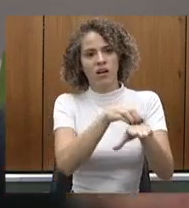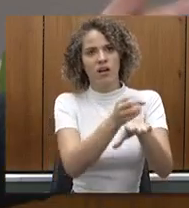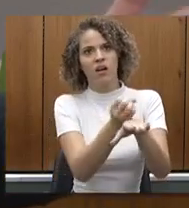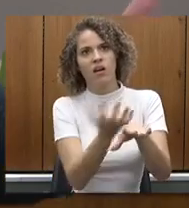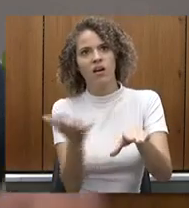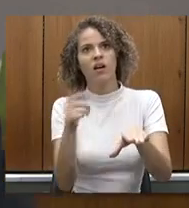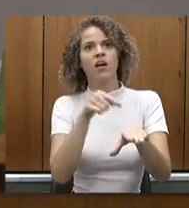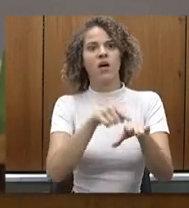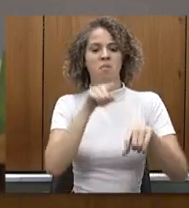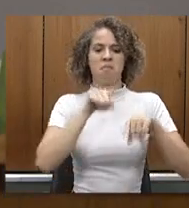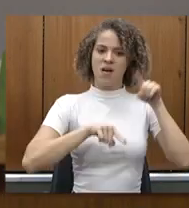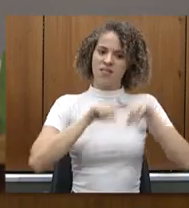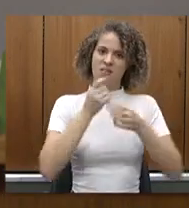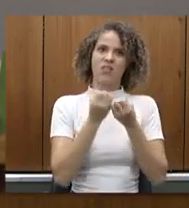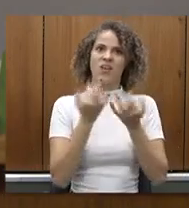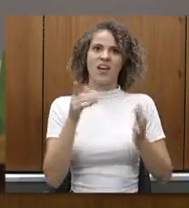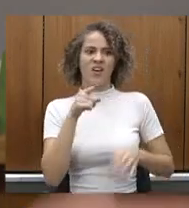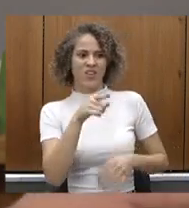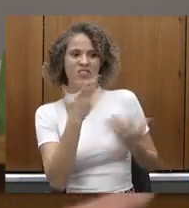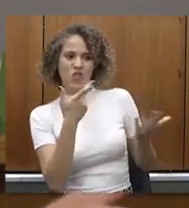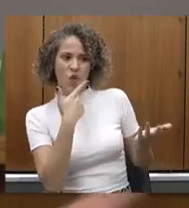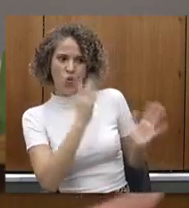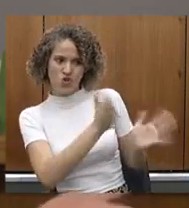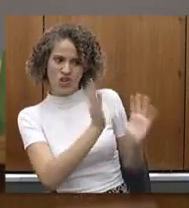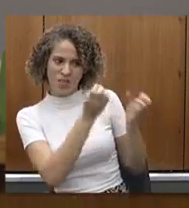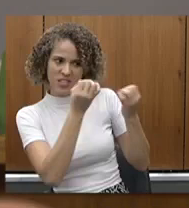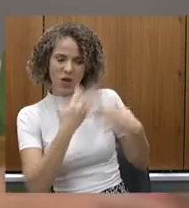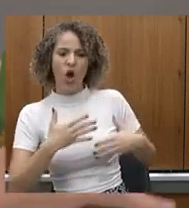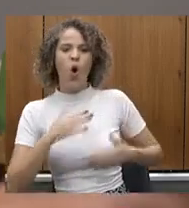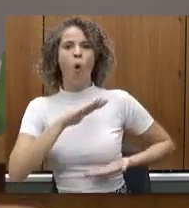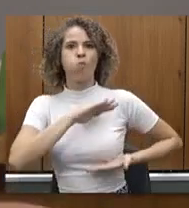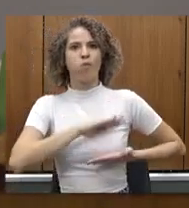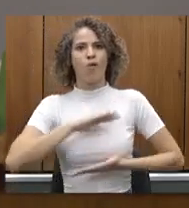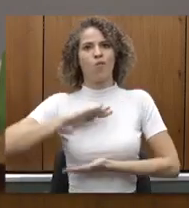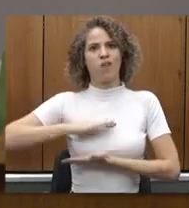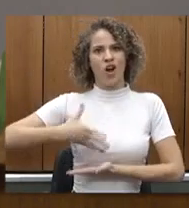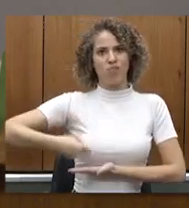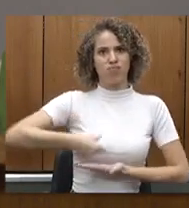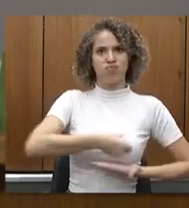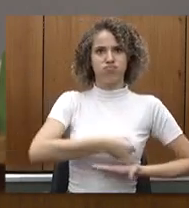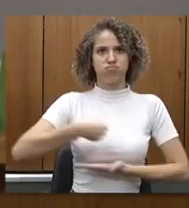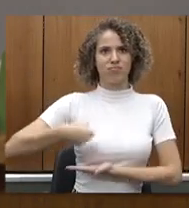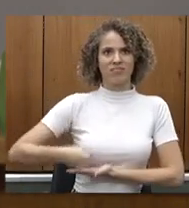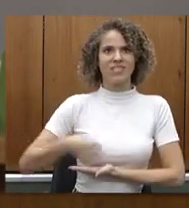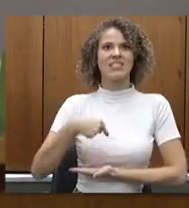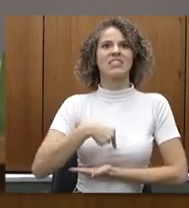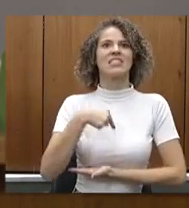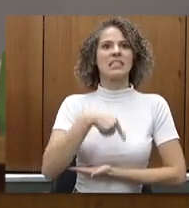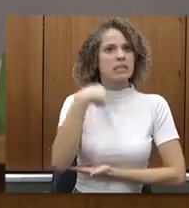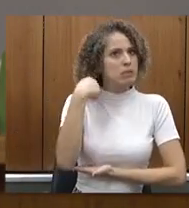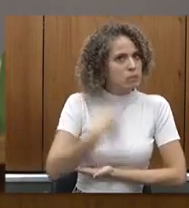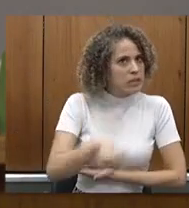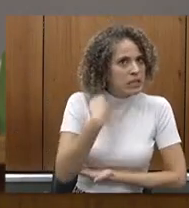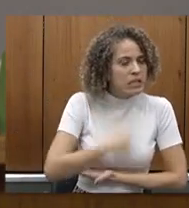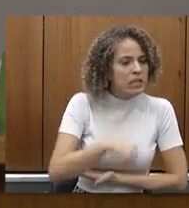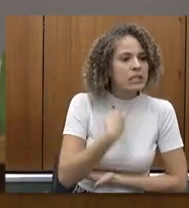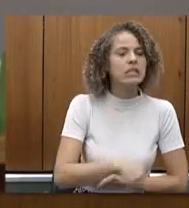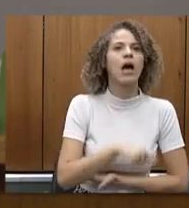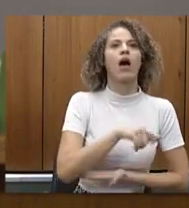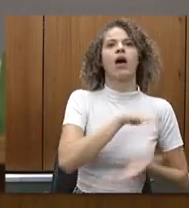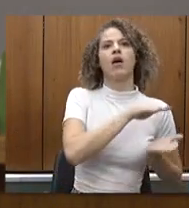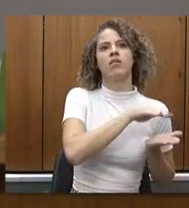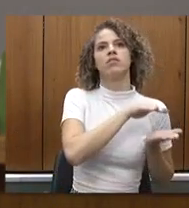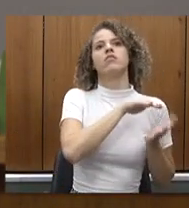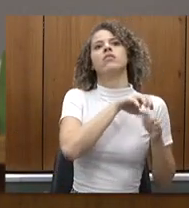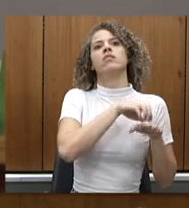uma triagem como você falou mesmo um rastreio de mamografia de um nódulo suspeito ele já tem que ir para o serviço oncológico